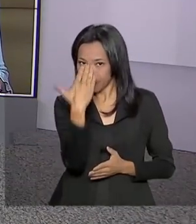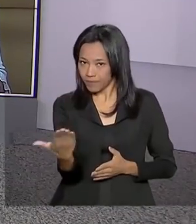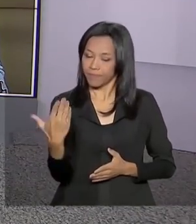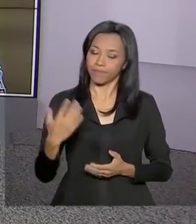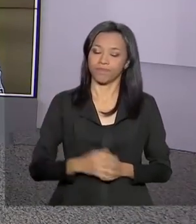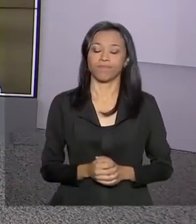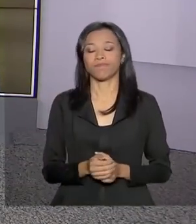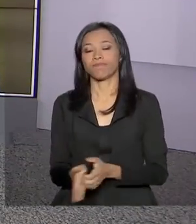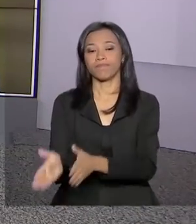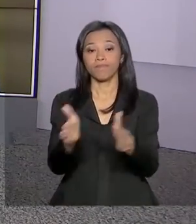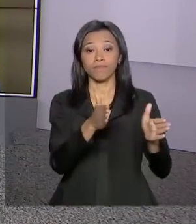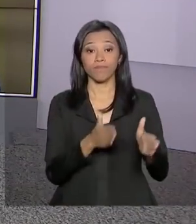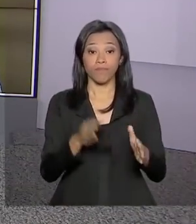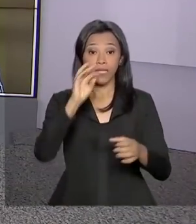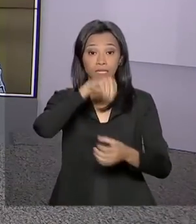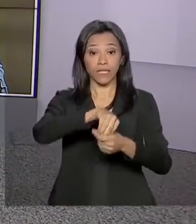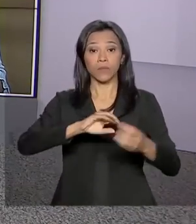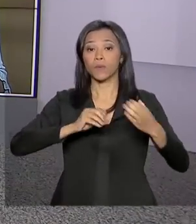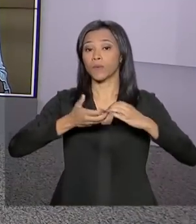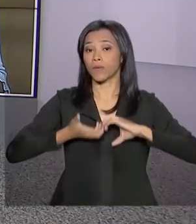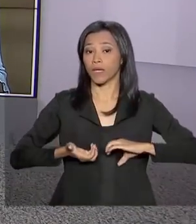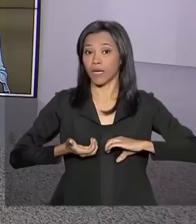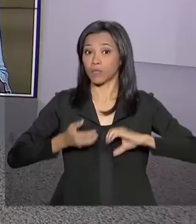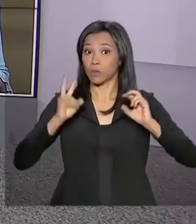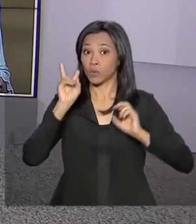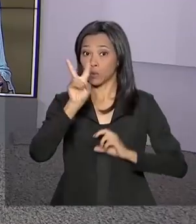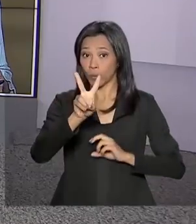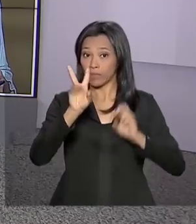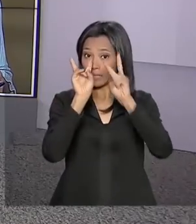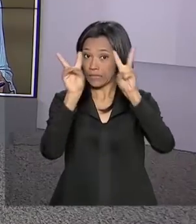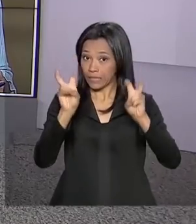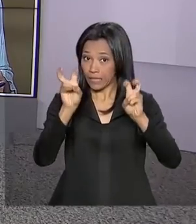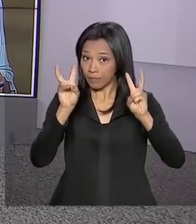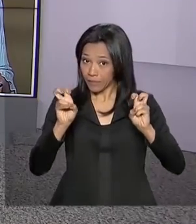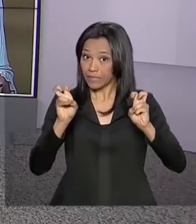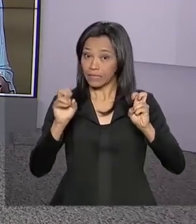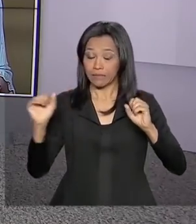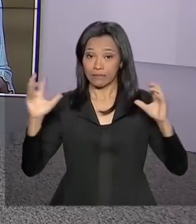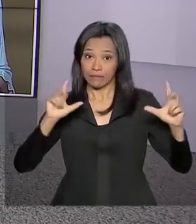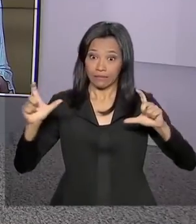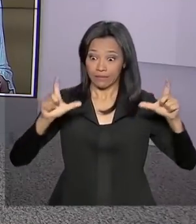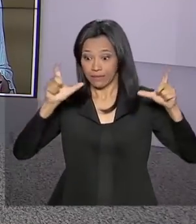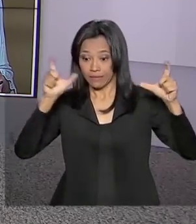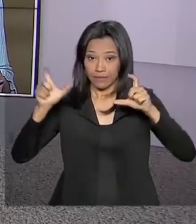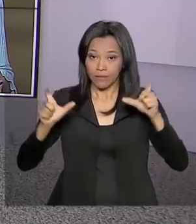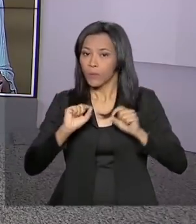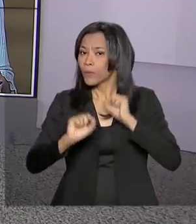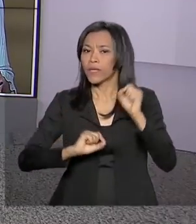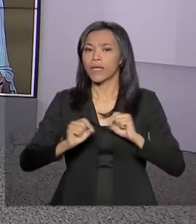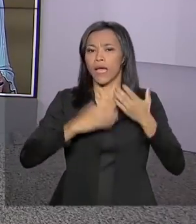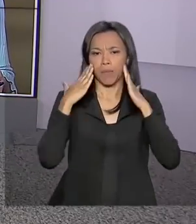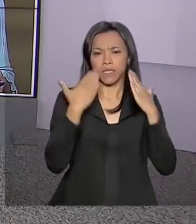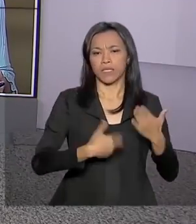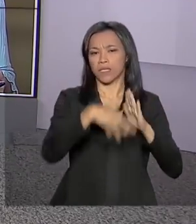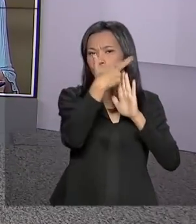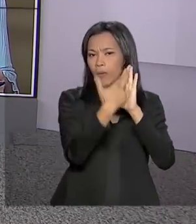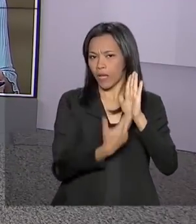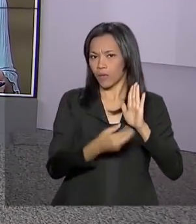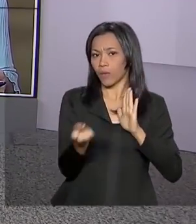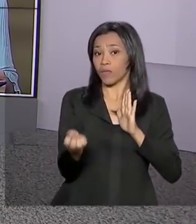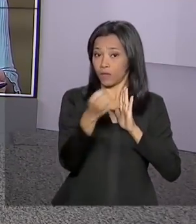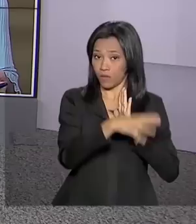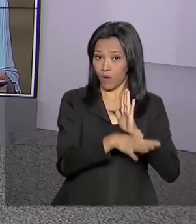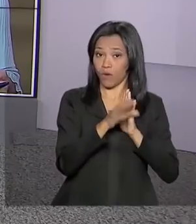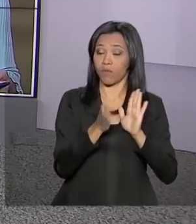participação. E no Congresso Nacional, dois temas devem movimentar a semana por lá. A apresentação do relatório da nova Previdência na Comissão